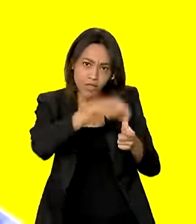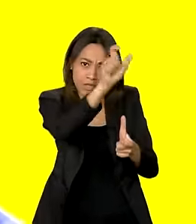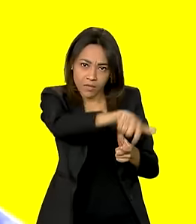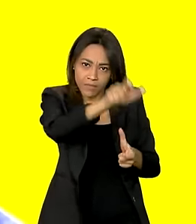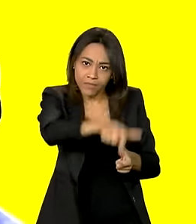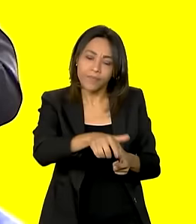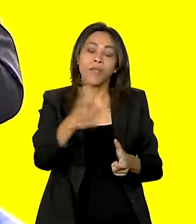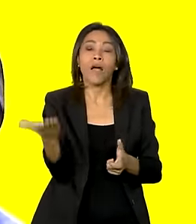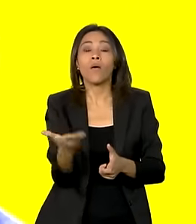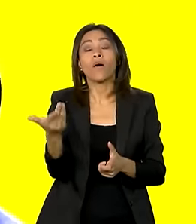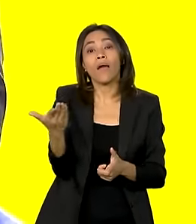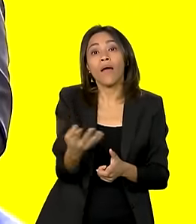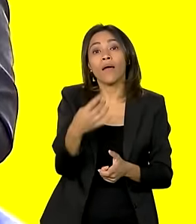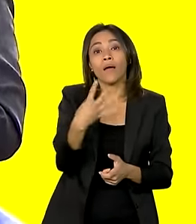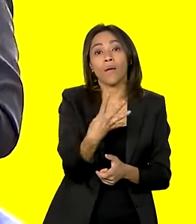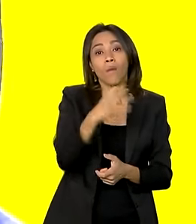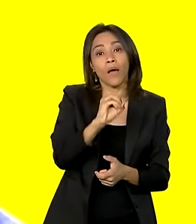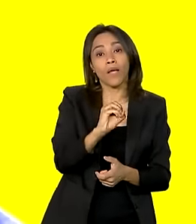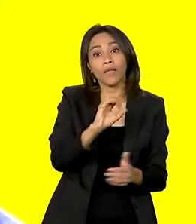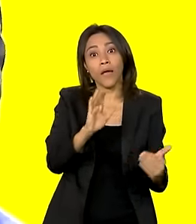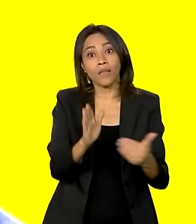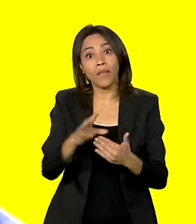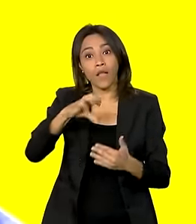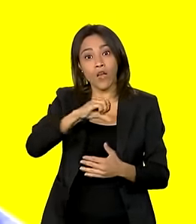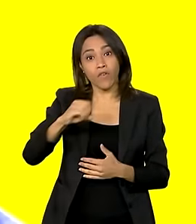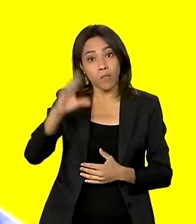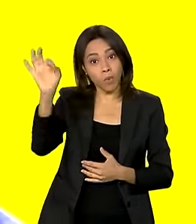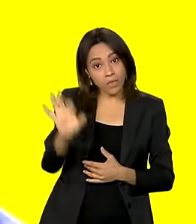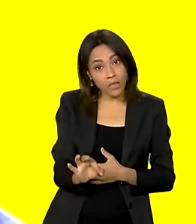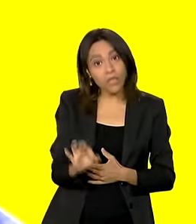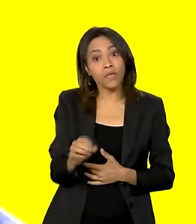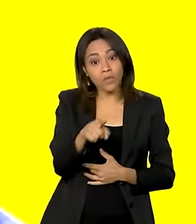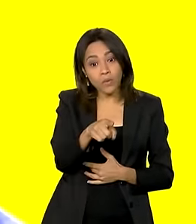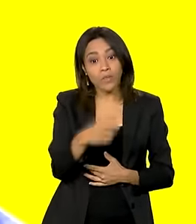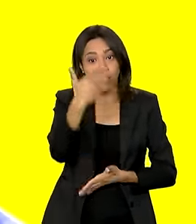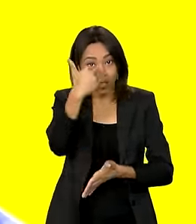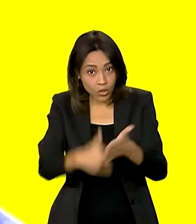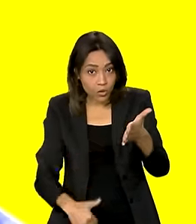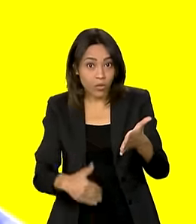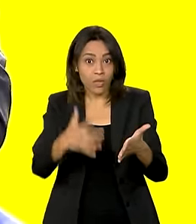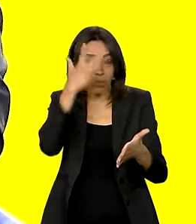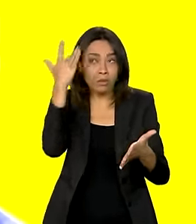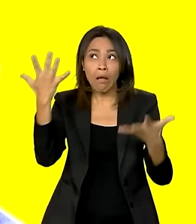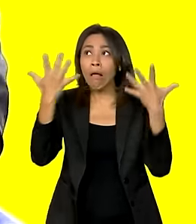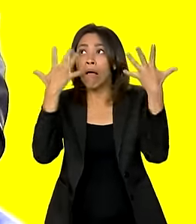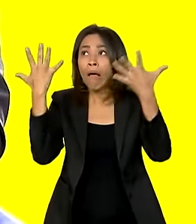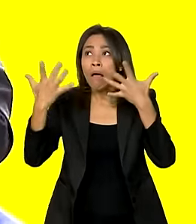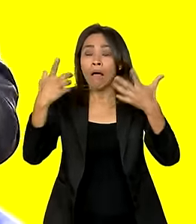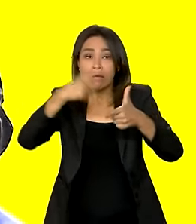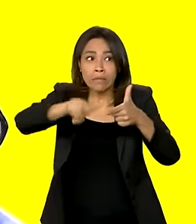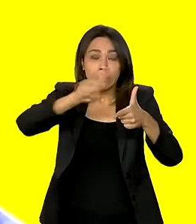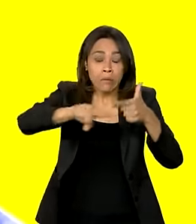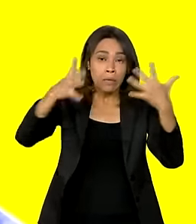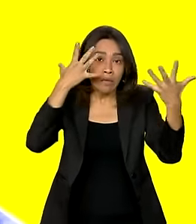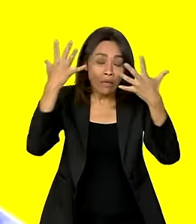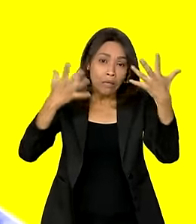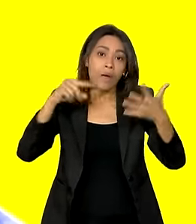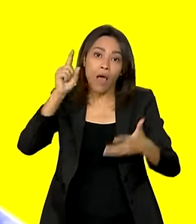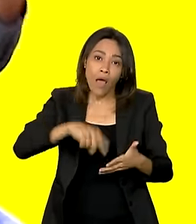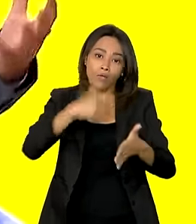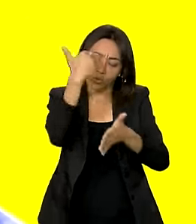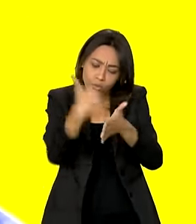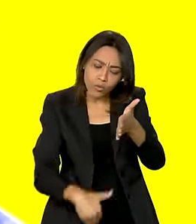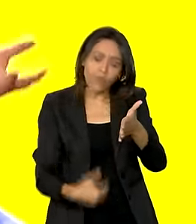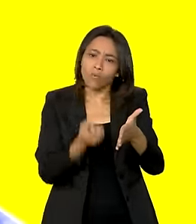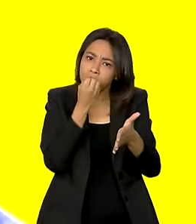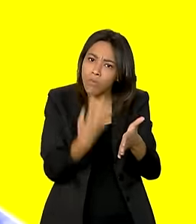a picos de 90% de desconto em relação àquilo que a pessoa tem de problemas. Então é um desconto significativo que permite que